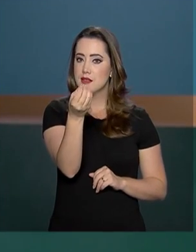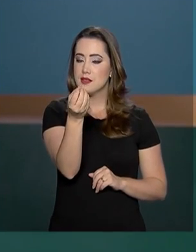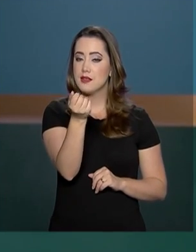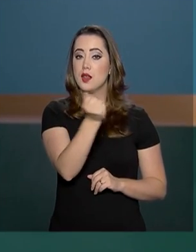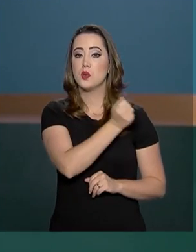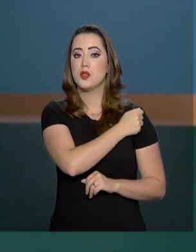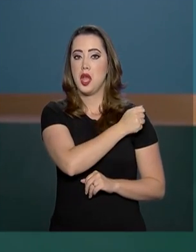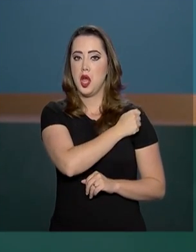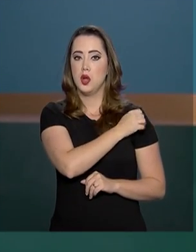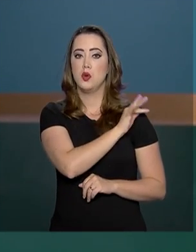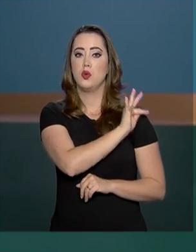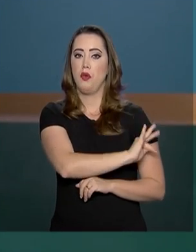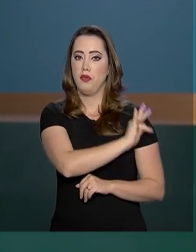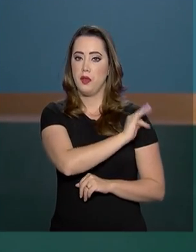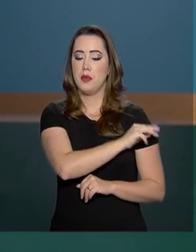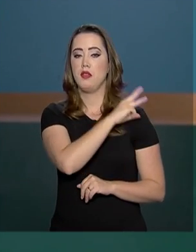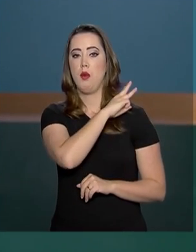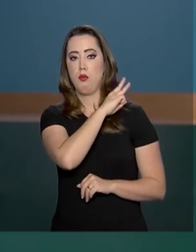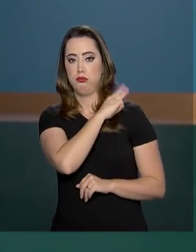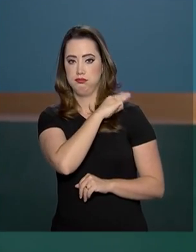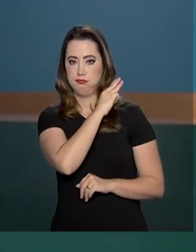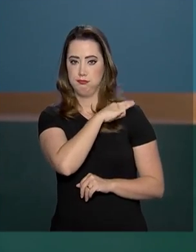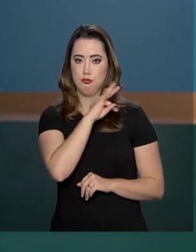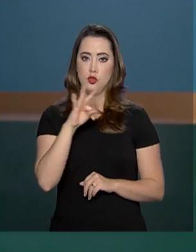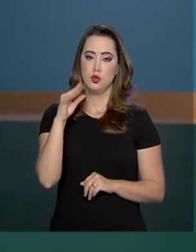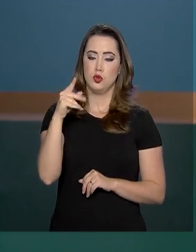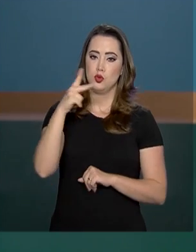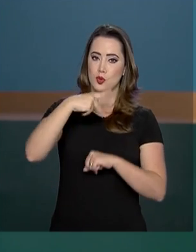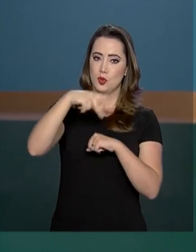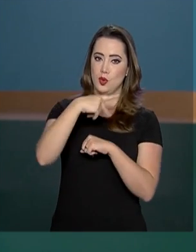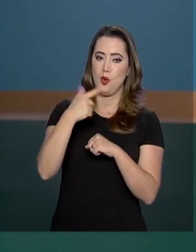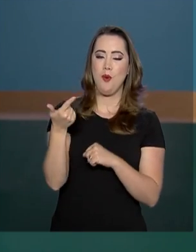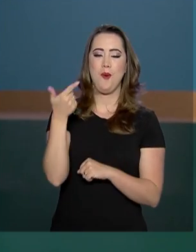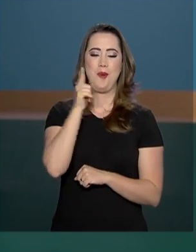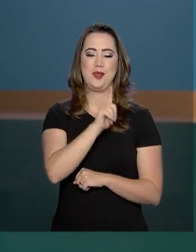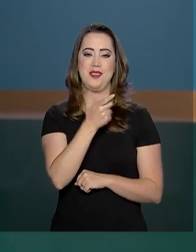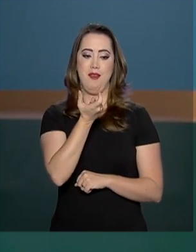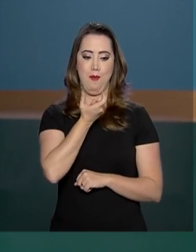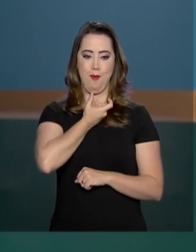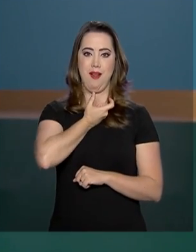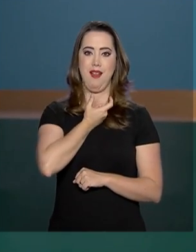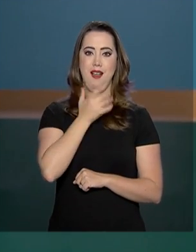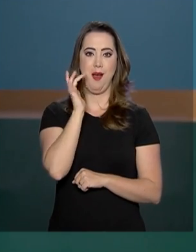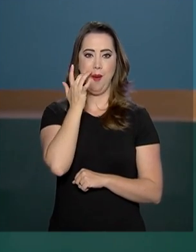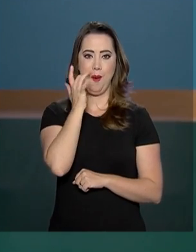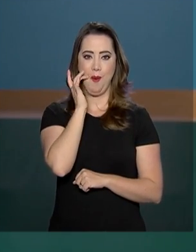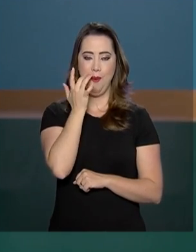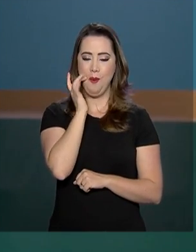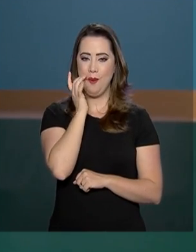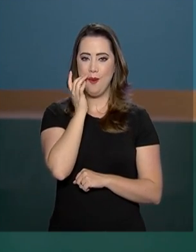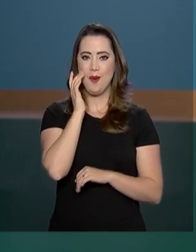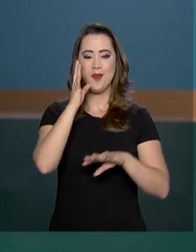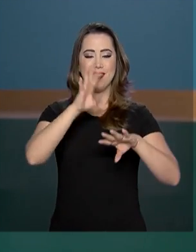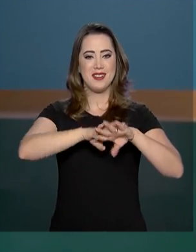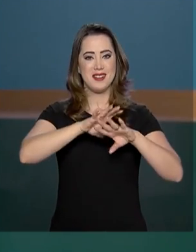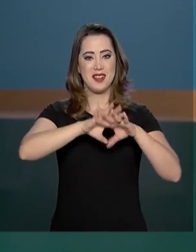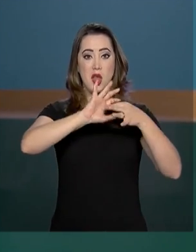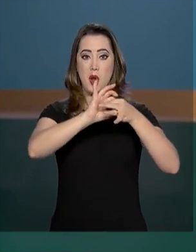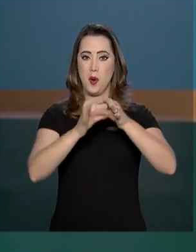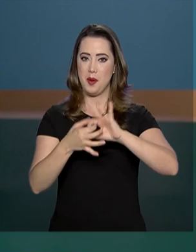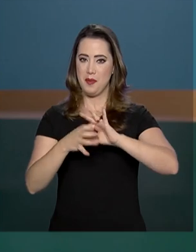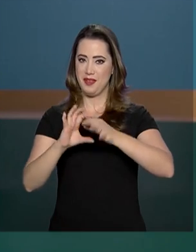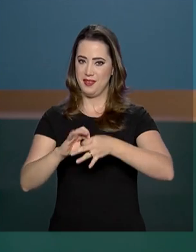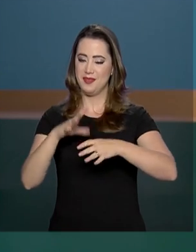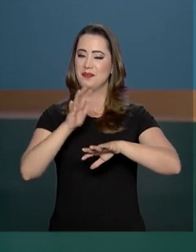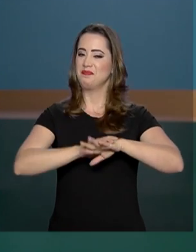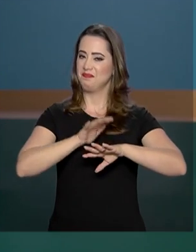fundamental e também do terceiro ano do ensino médio em todo o país ganharam medalhas de ouro na Olimpíada Brasileira de Matemática, a OBMEP.